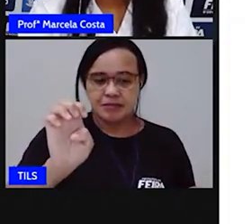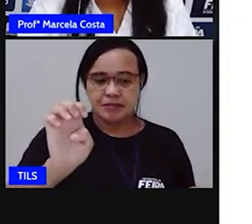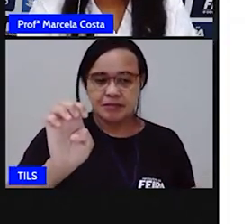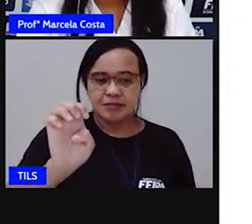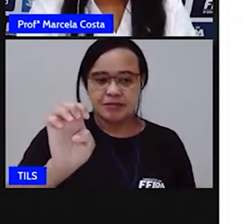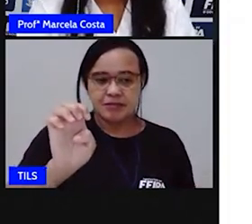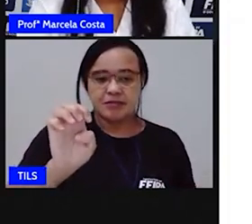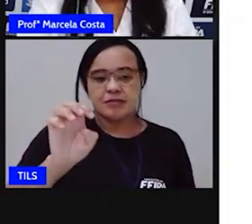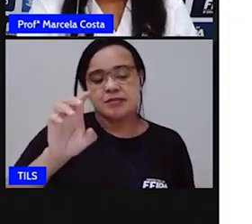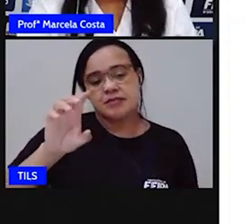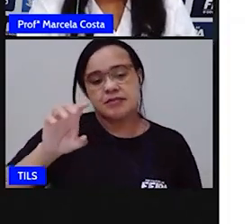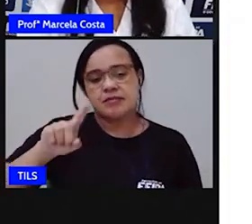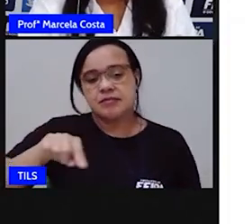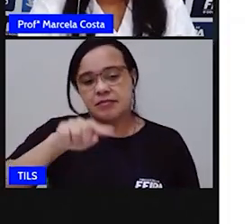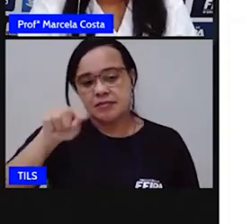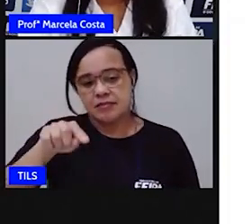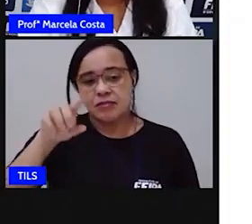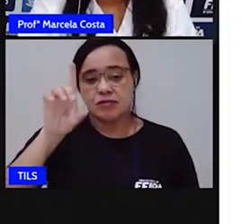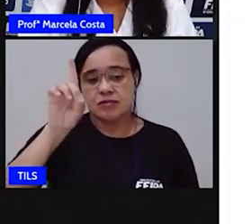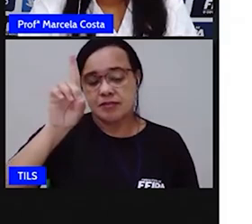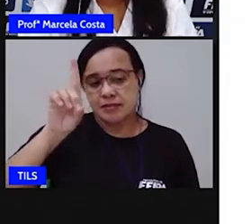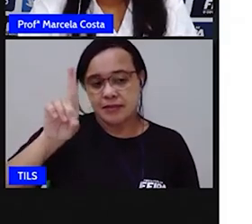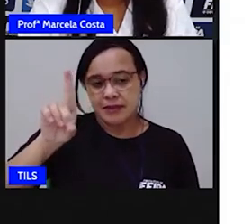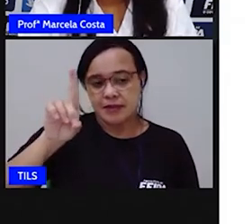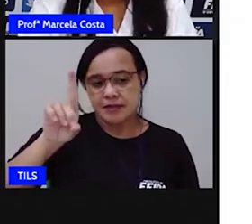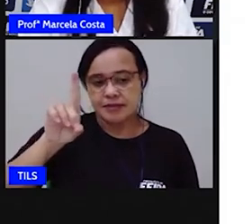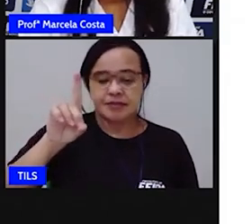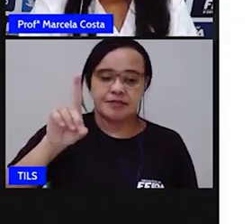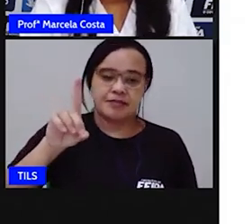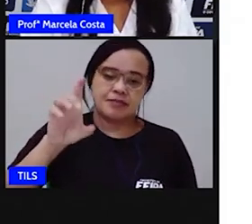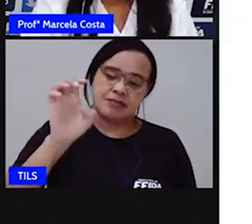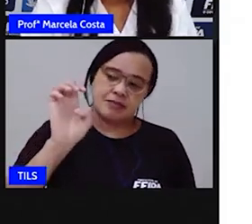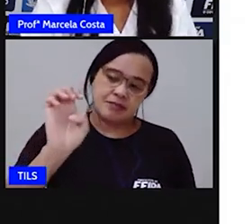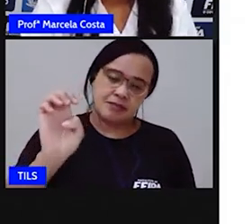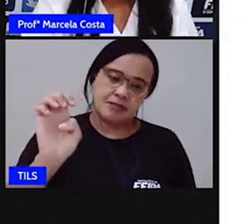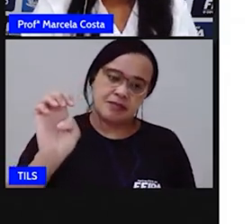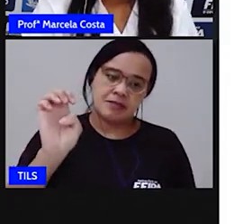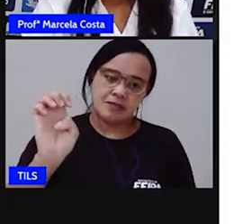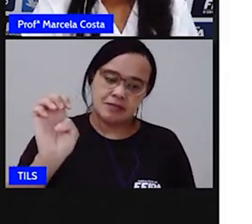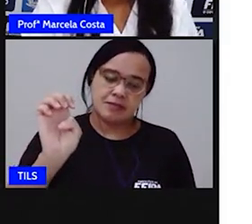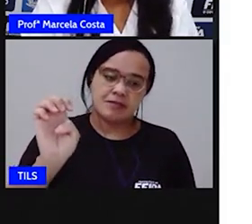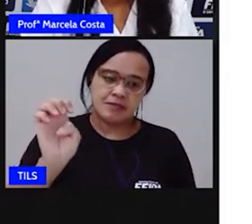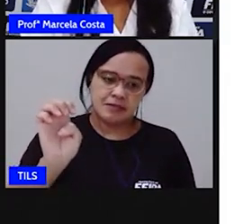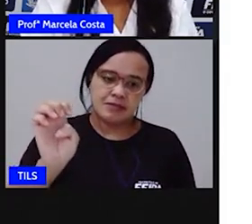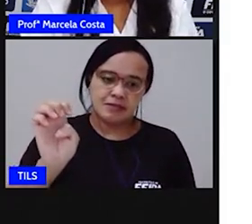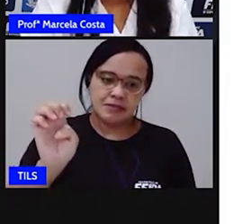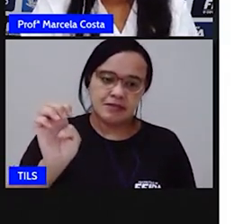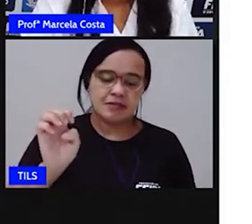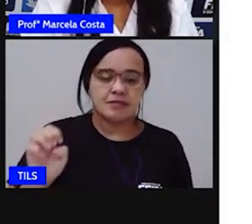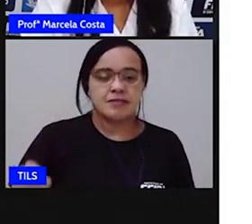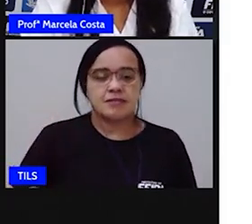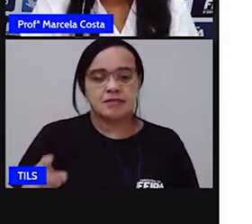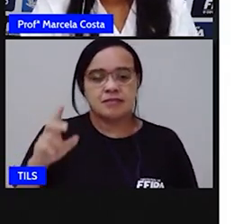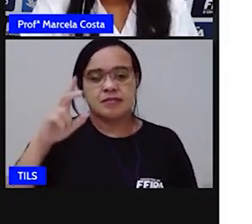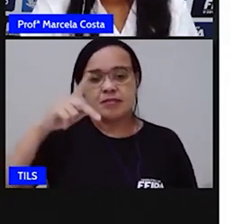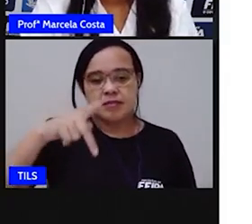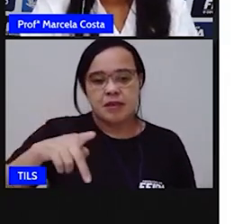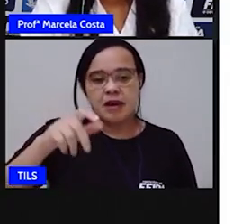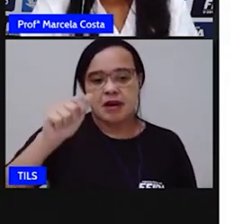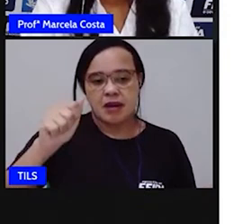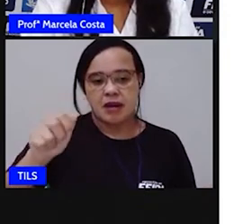Mais uma vogal. Depois a consonte D e a vogal E. Então, eu vou ter uma,